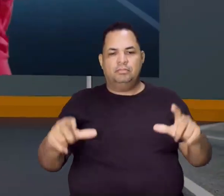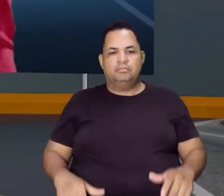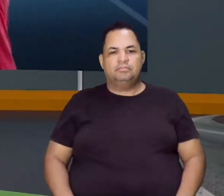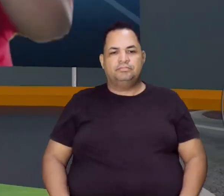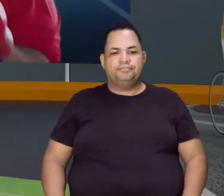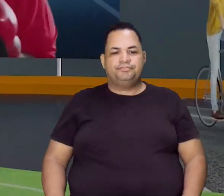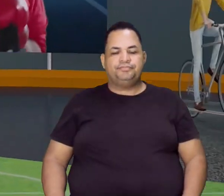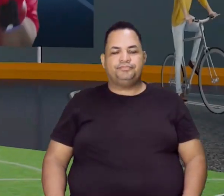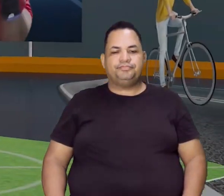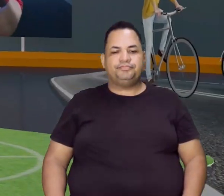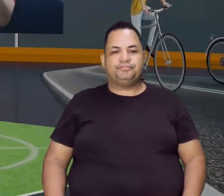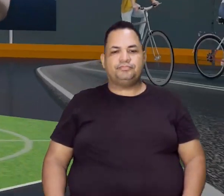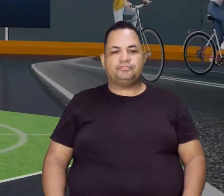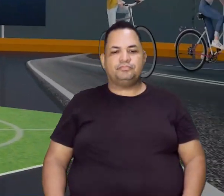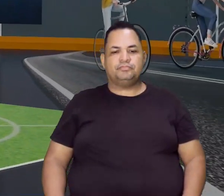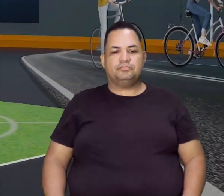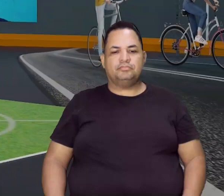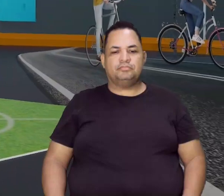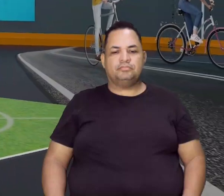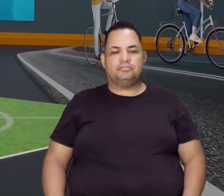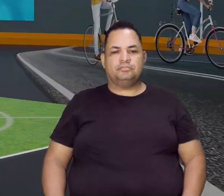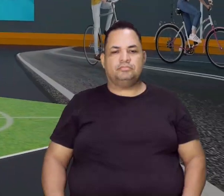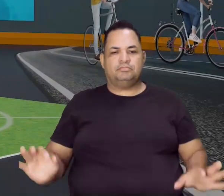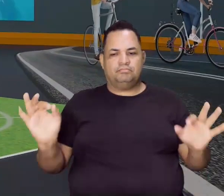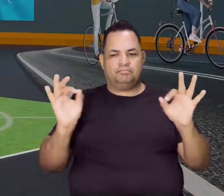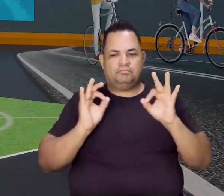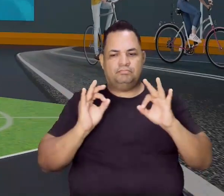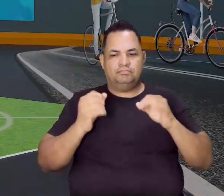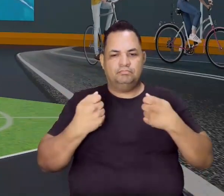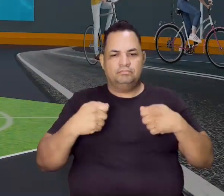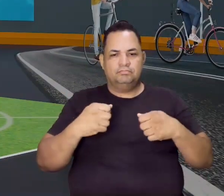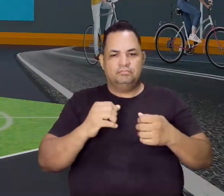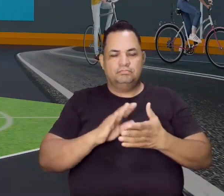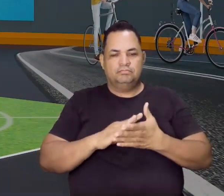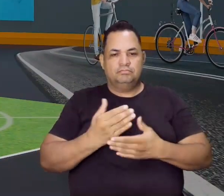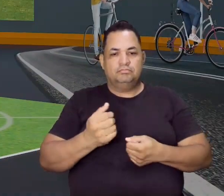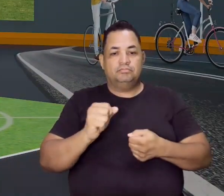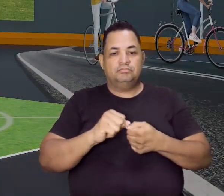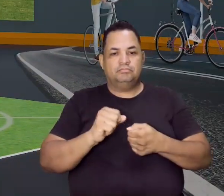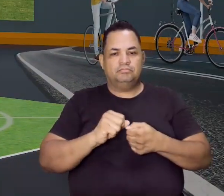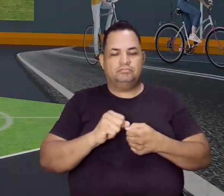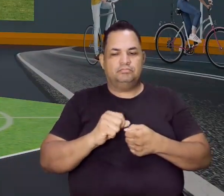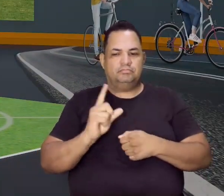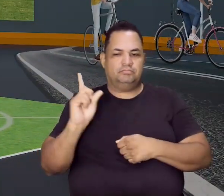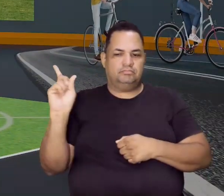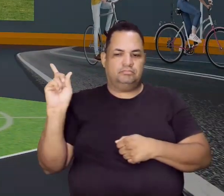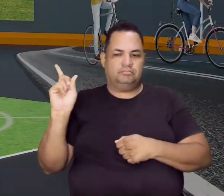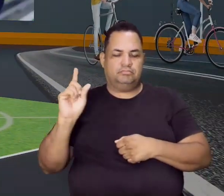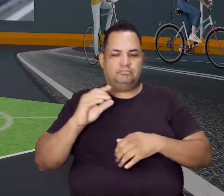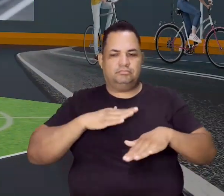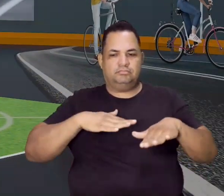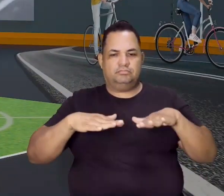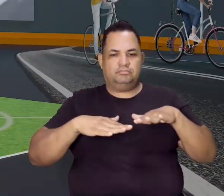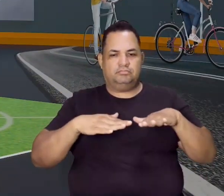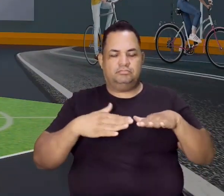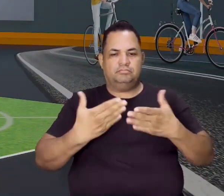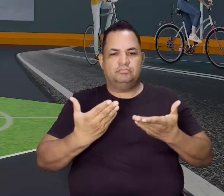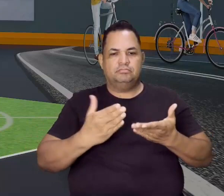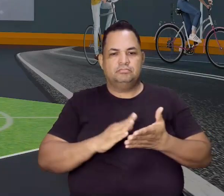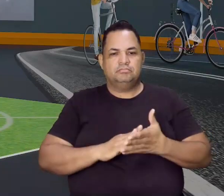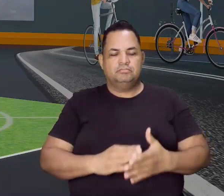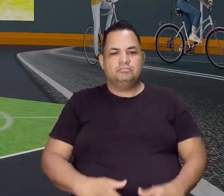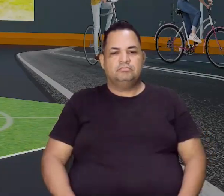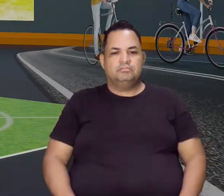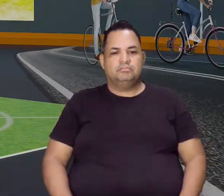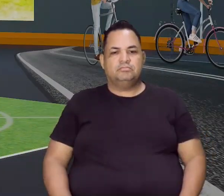Pode abrir o cenário inteiro? Isso, maravilha. Então eu posso fazer esse movimento aqui, ó. Dei o soco aqui, retorno, dei o soco,